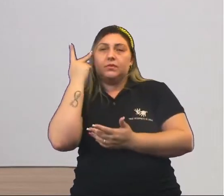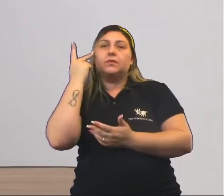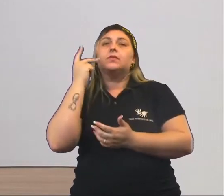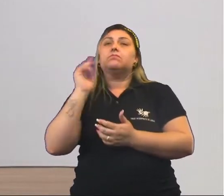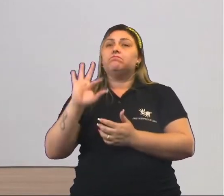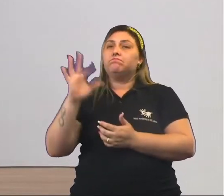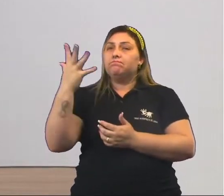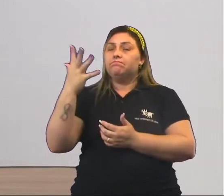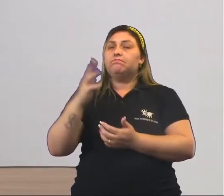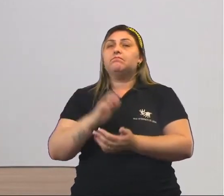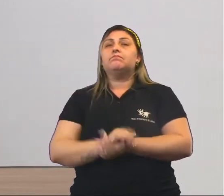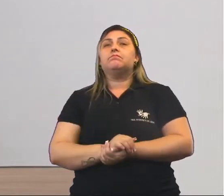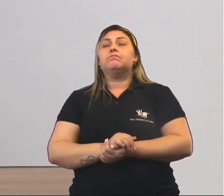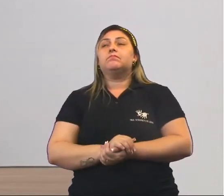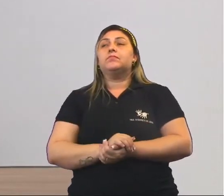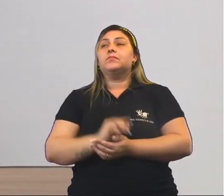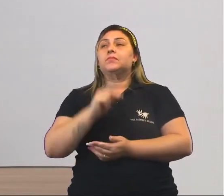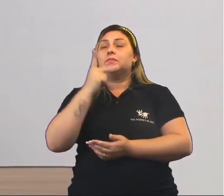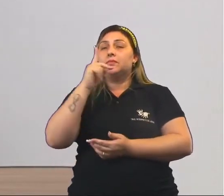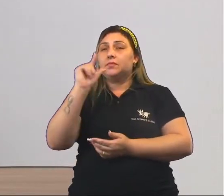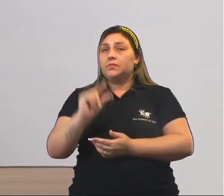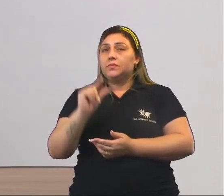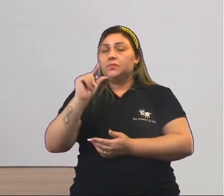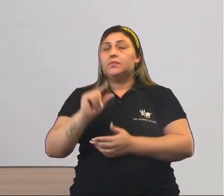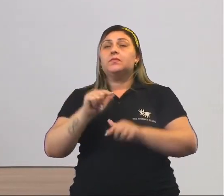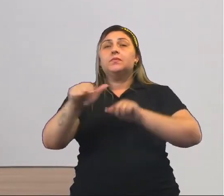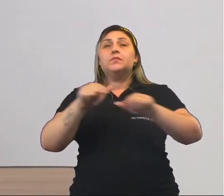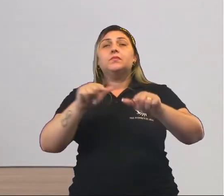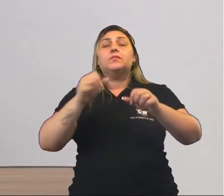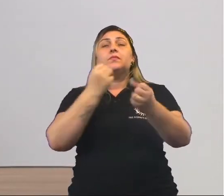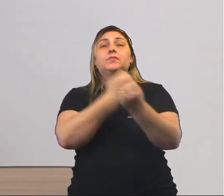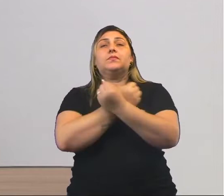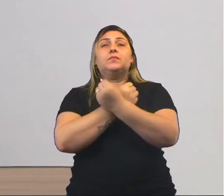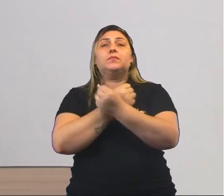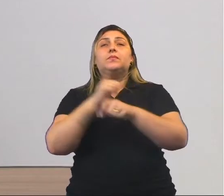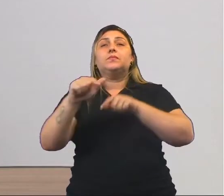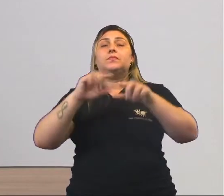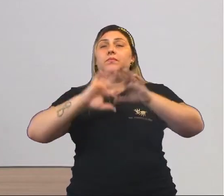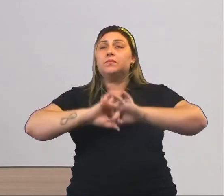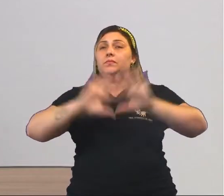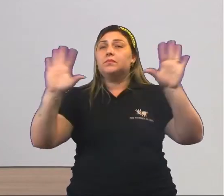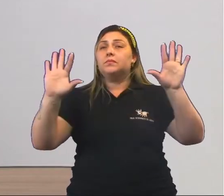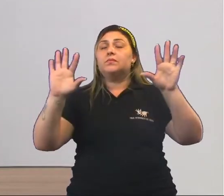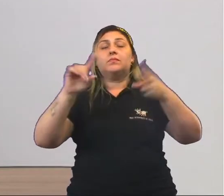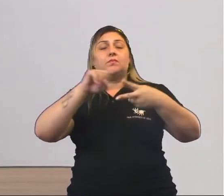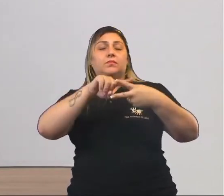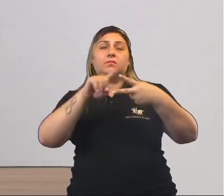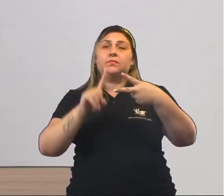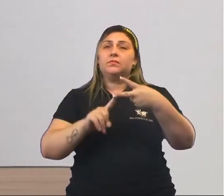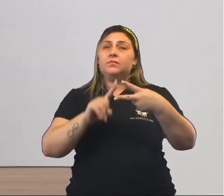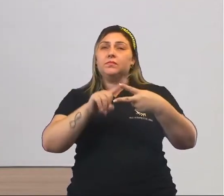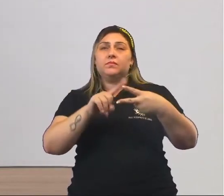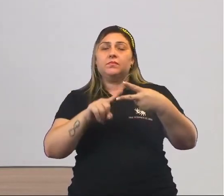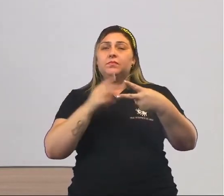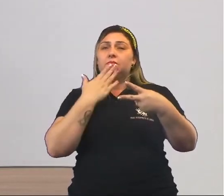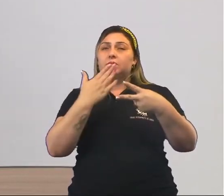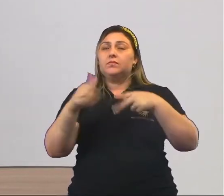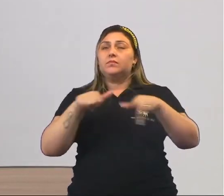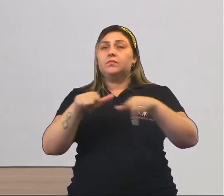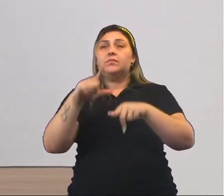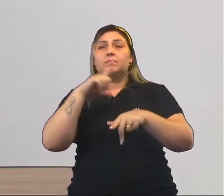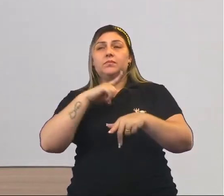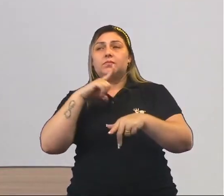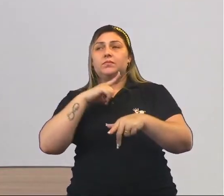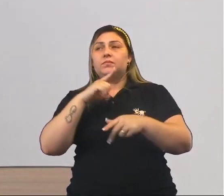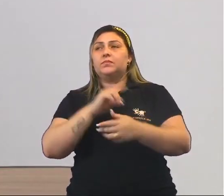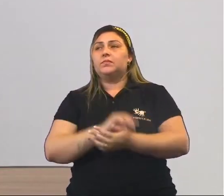tratadas aí. E falando um pouco sobre o aspecto de trabalho escravo e trabalho livre, são esses dois tipos de trabalho que nós temos